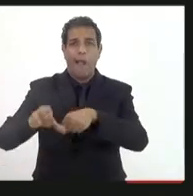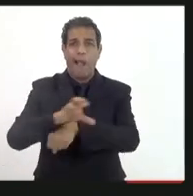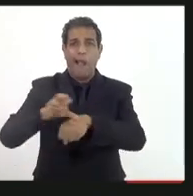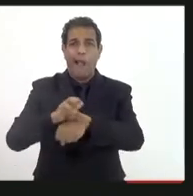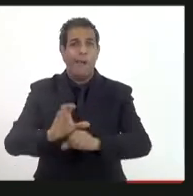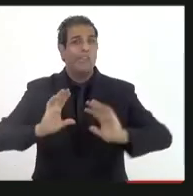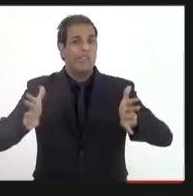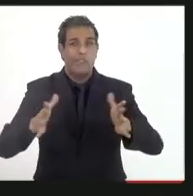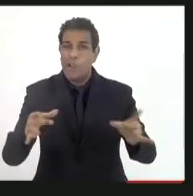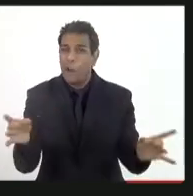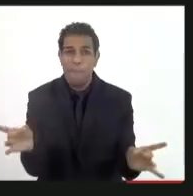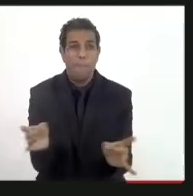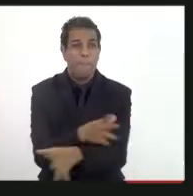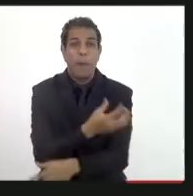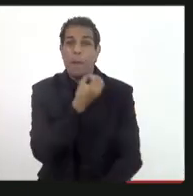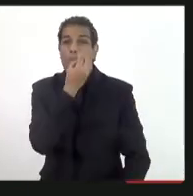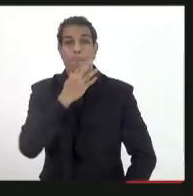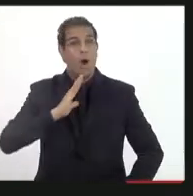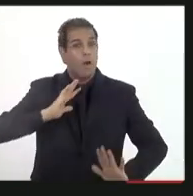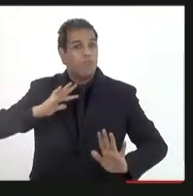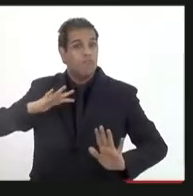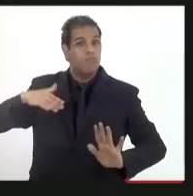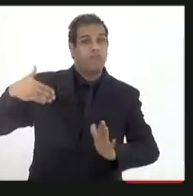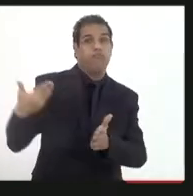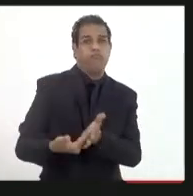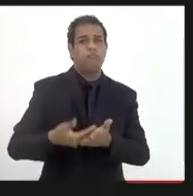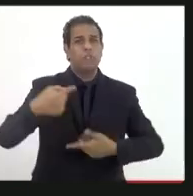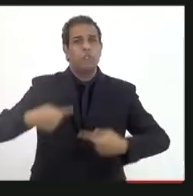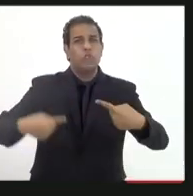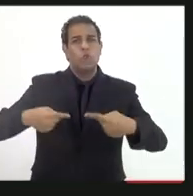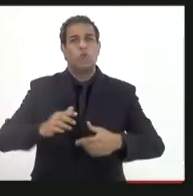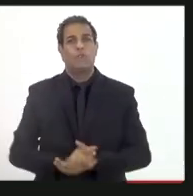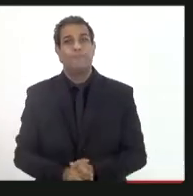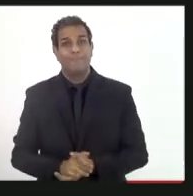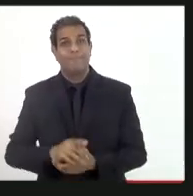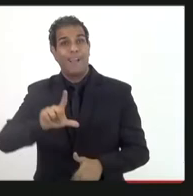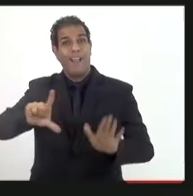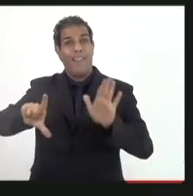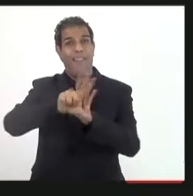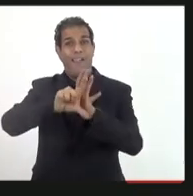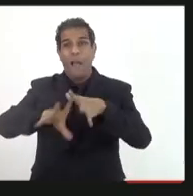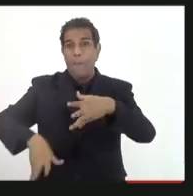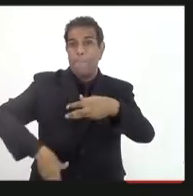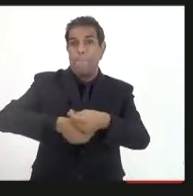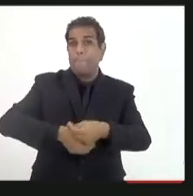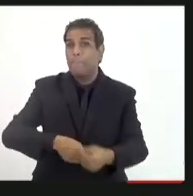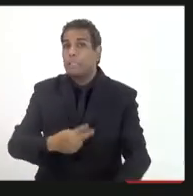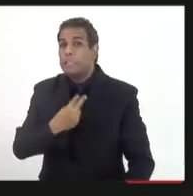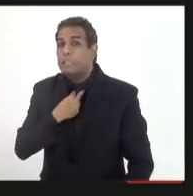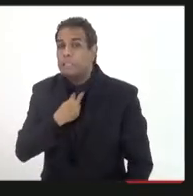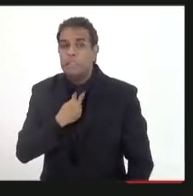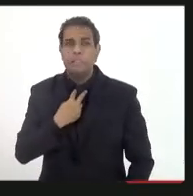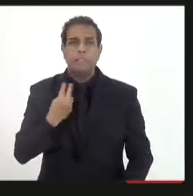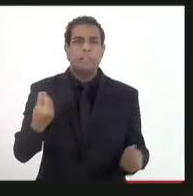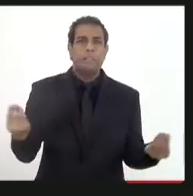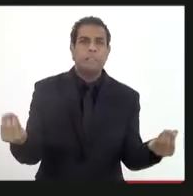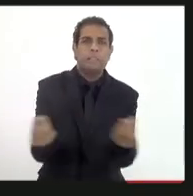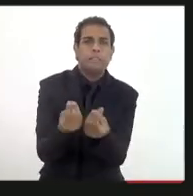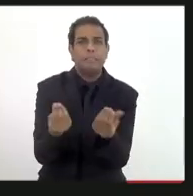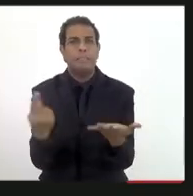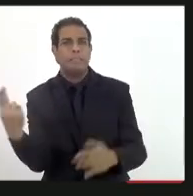bem construída, e a lei complementar ela não pode, obviamente, quer dizer,